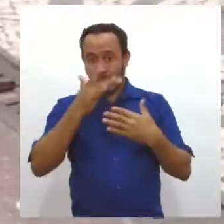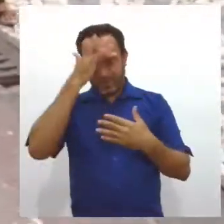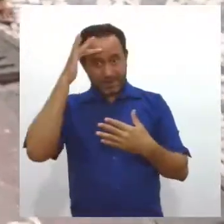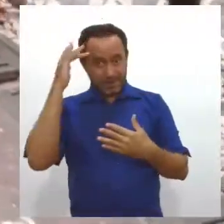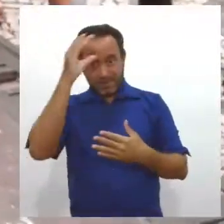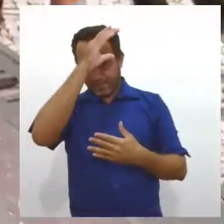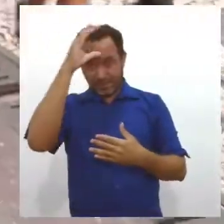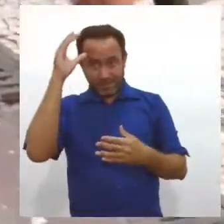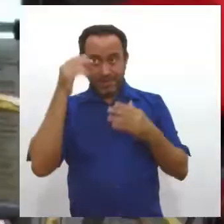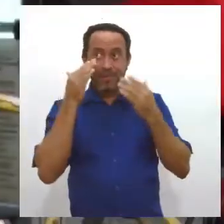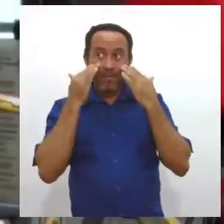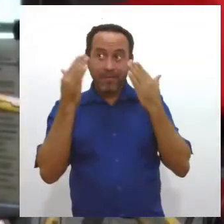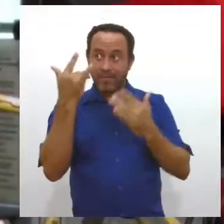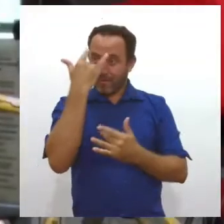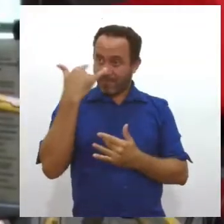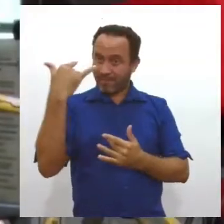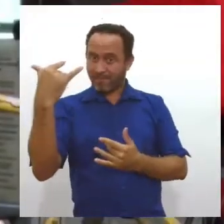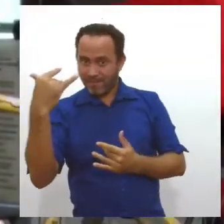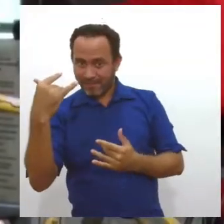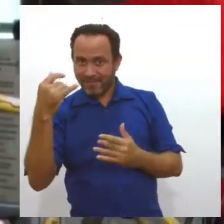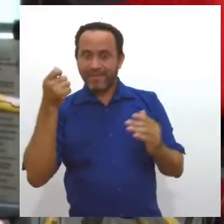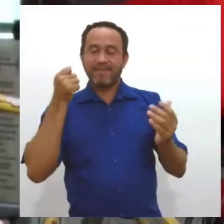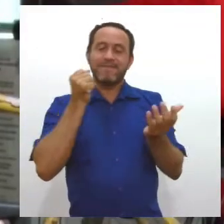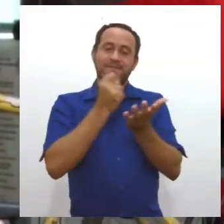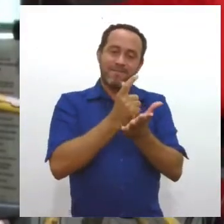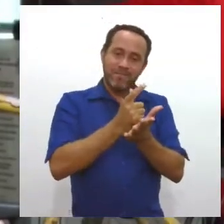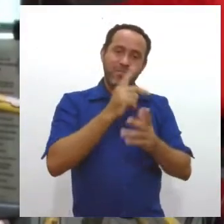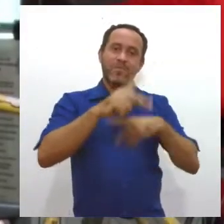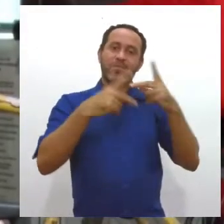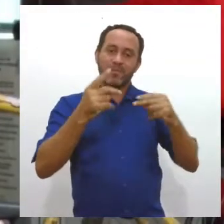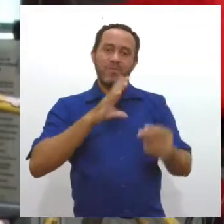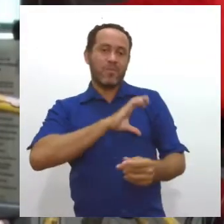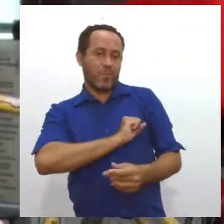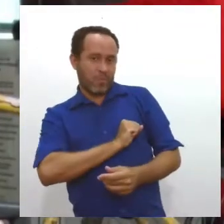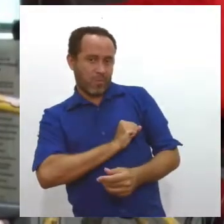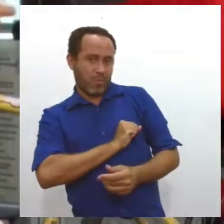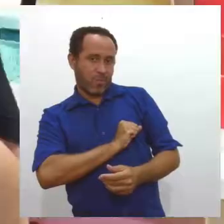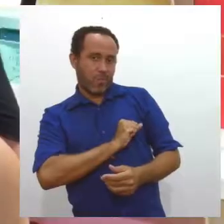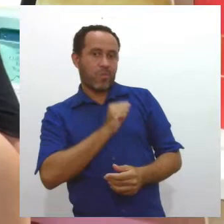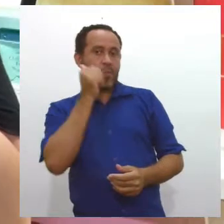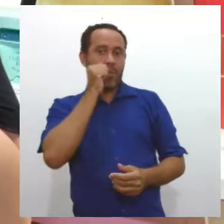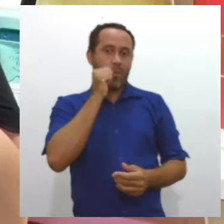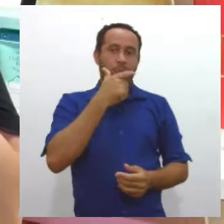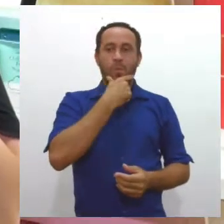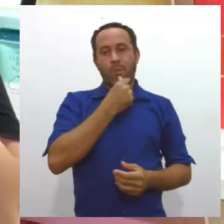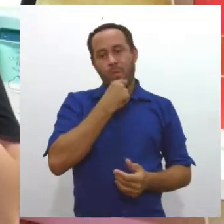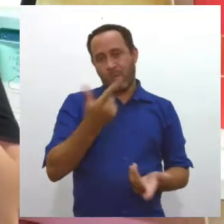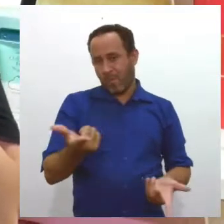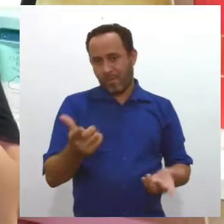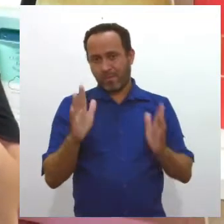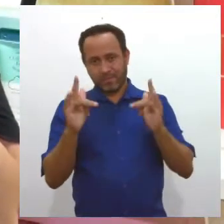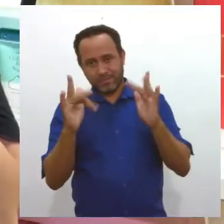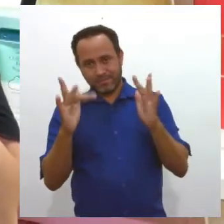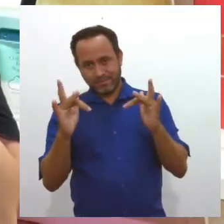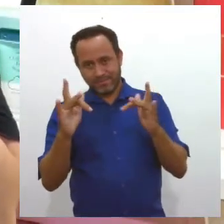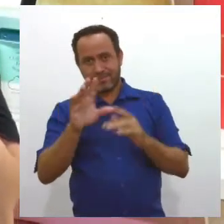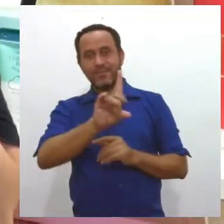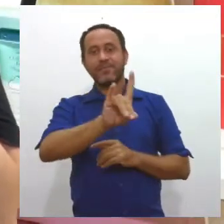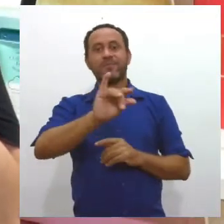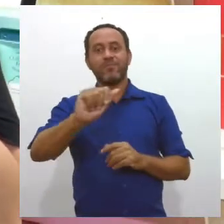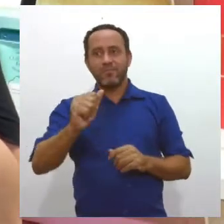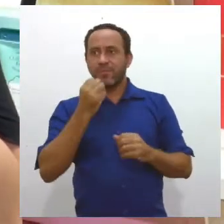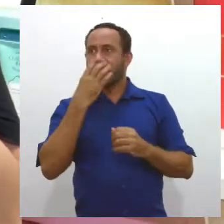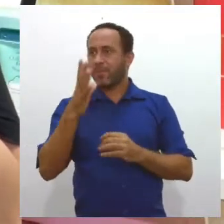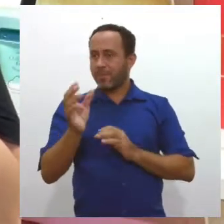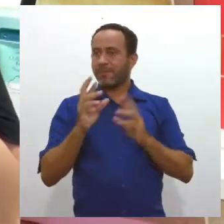sinta atraído e tentado a presentear o amado ou amada. É uma data bem esperada, a gente se